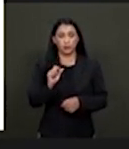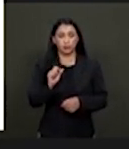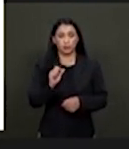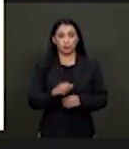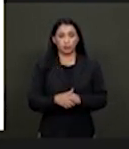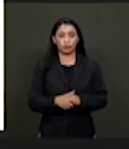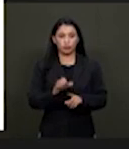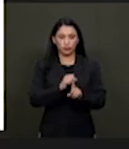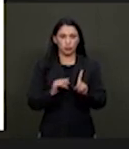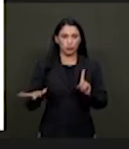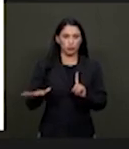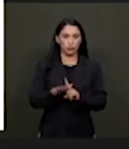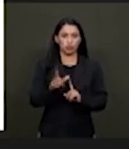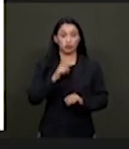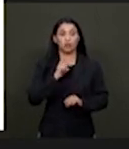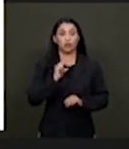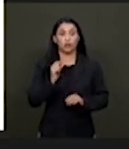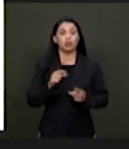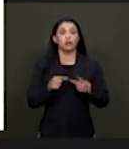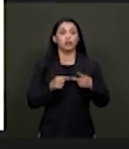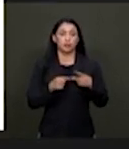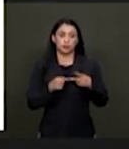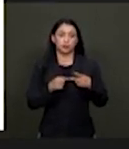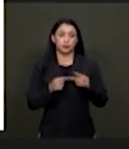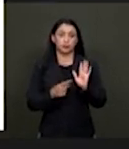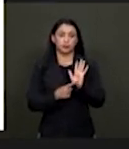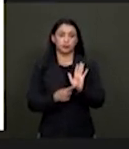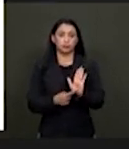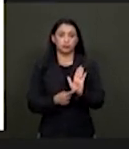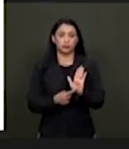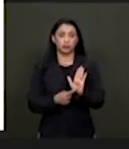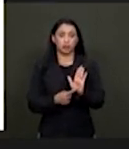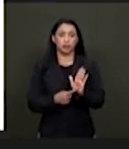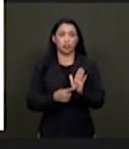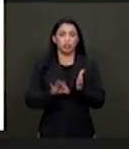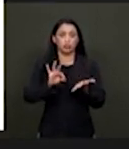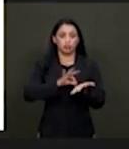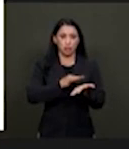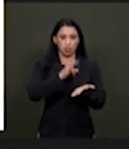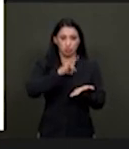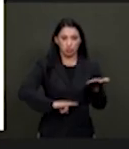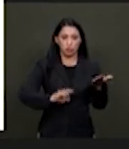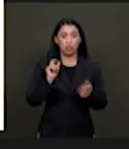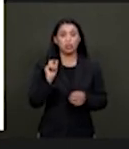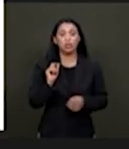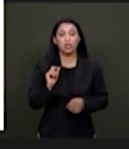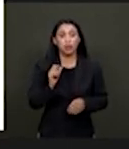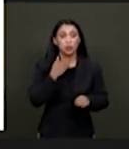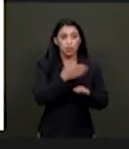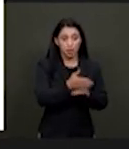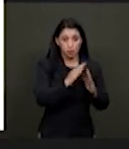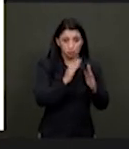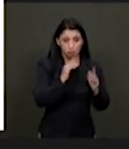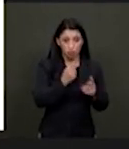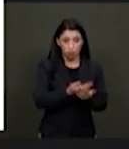social. O segundo aspecto que eu gostaria de... Professora Mônica Cassar apresenta slide com planilha. Refere-se ao fato de que,